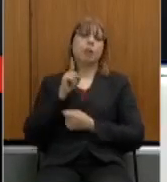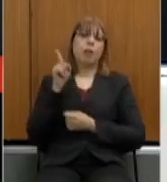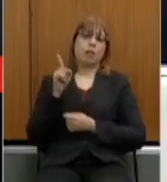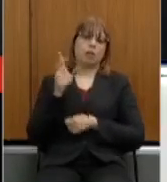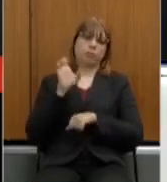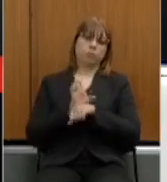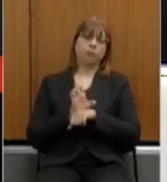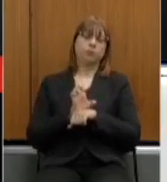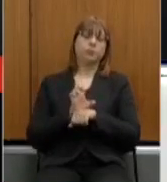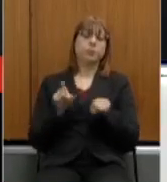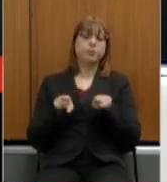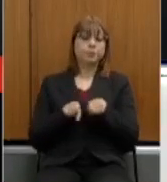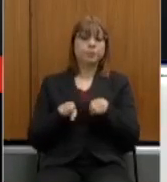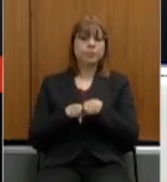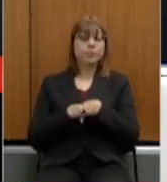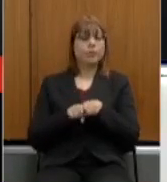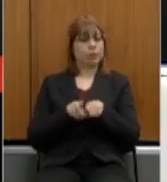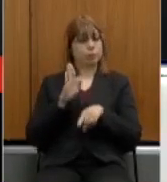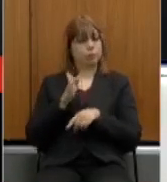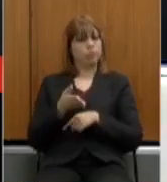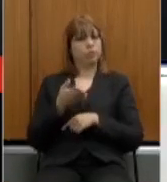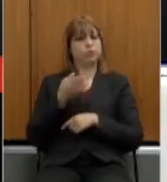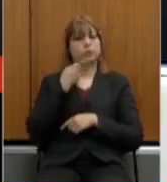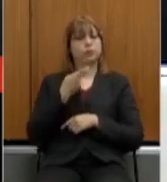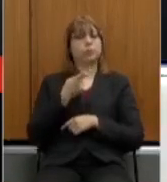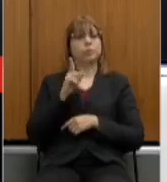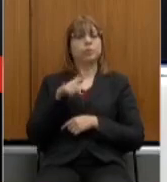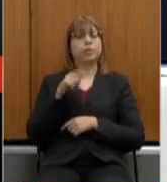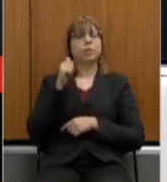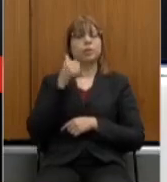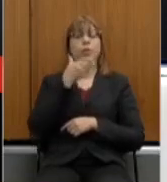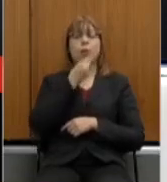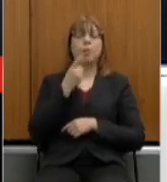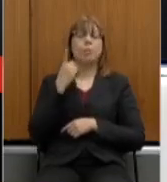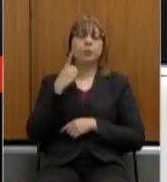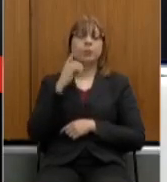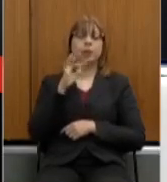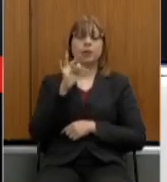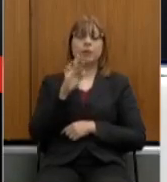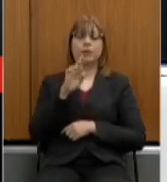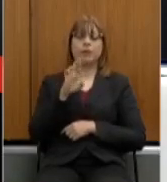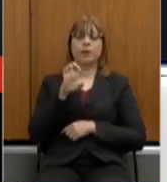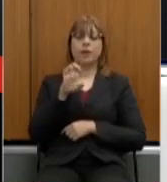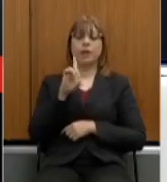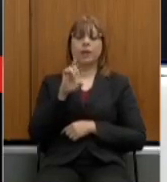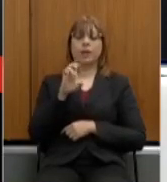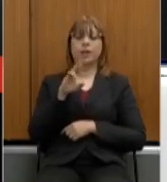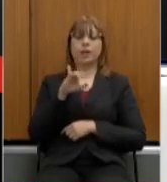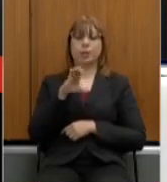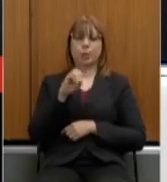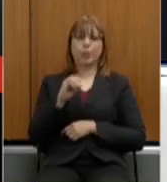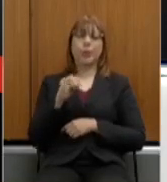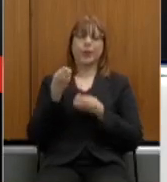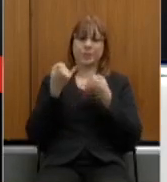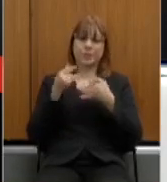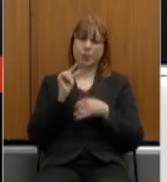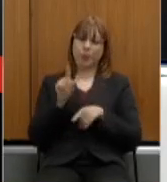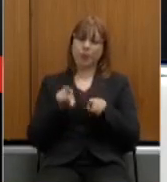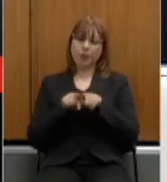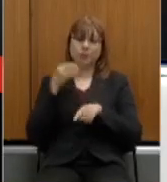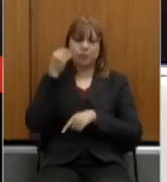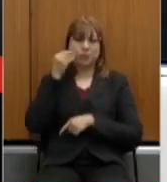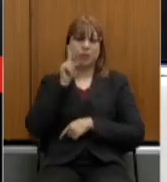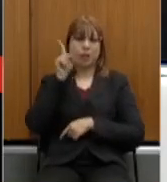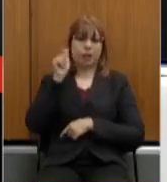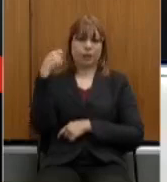e também ouvimos o doutor o deputado Frederico Antunes que nos trouxe um pouco da experiência do Rio Grande do